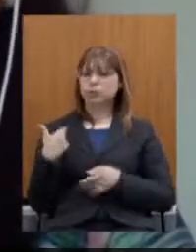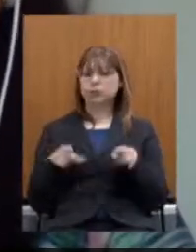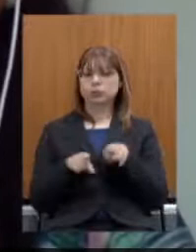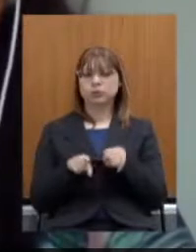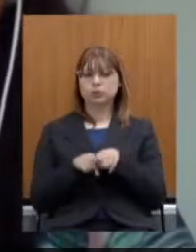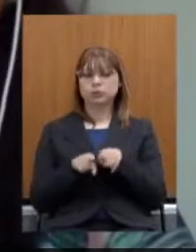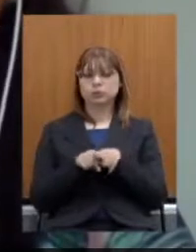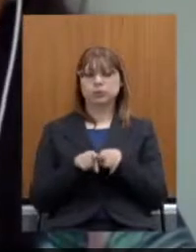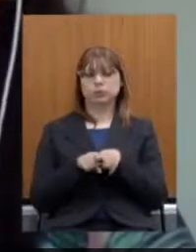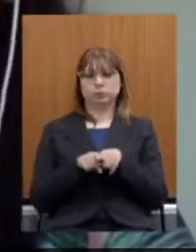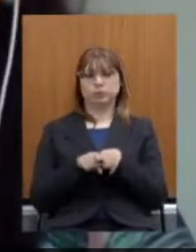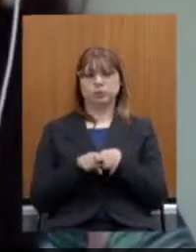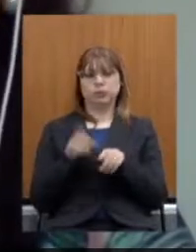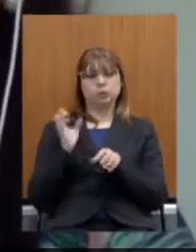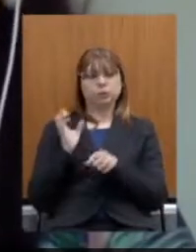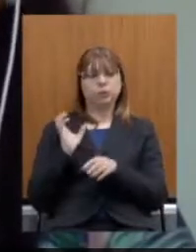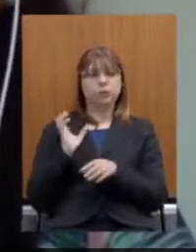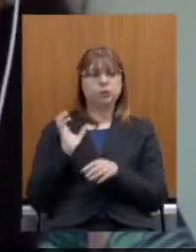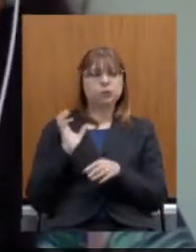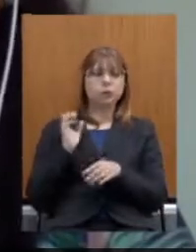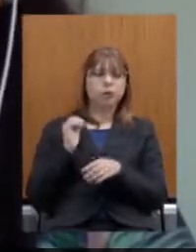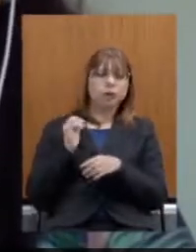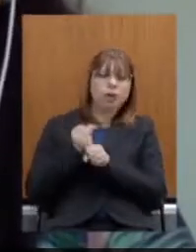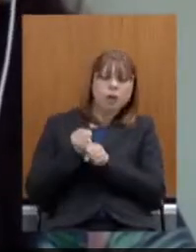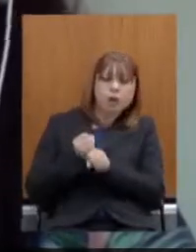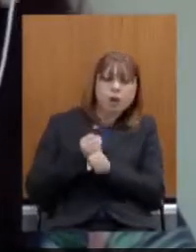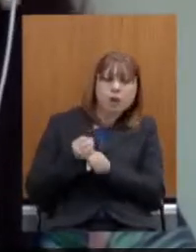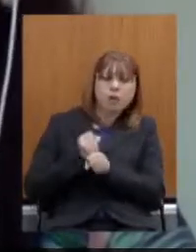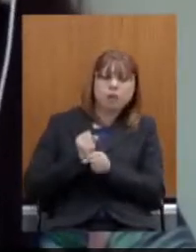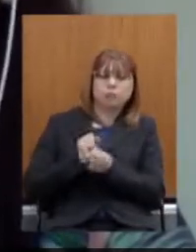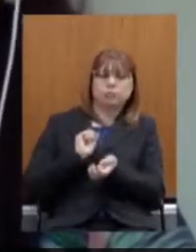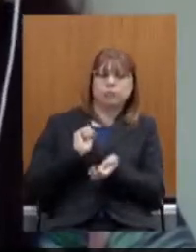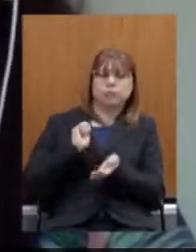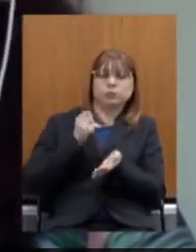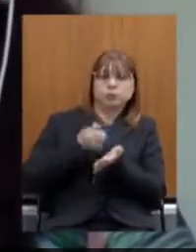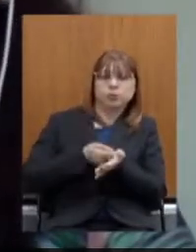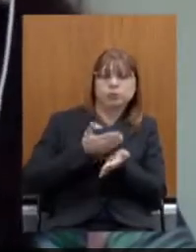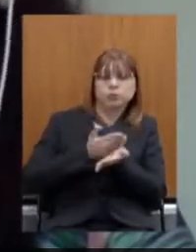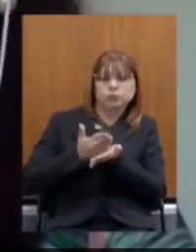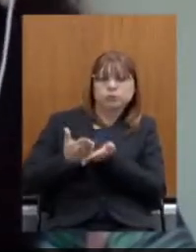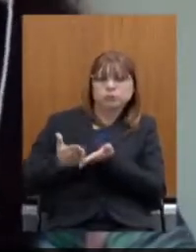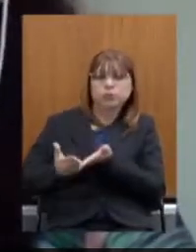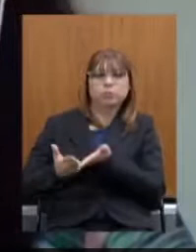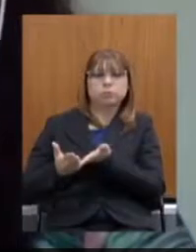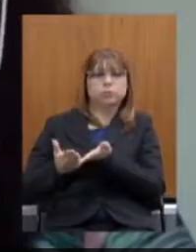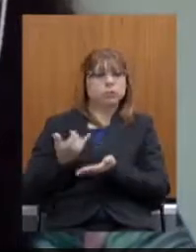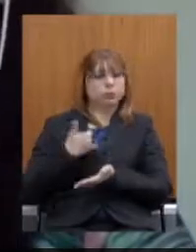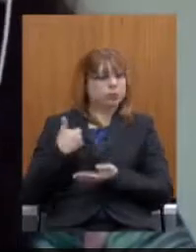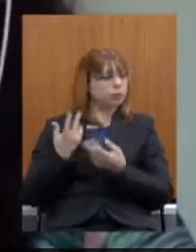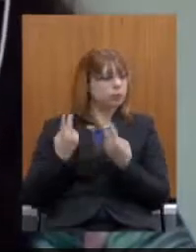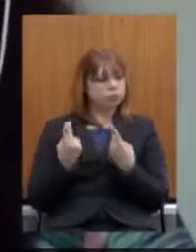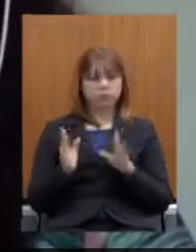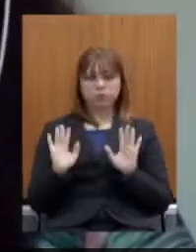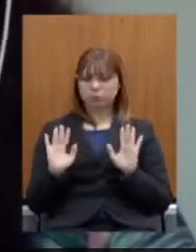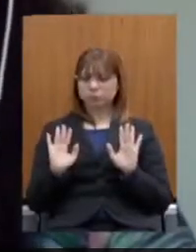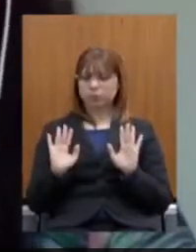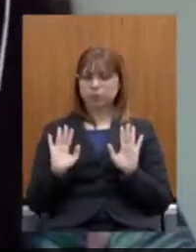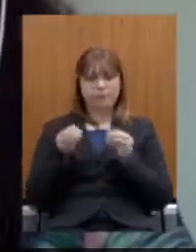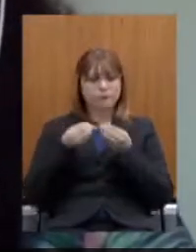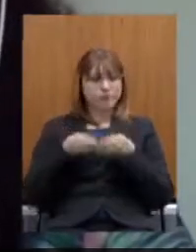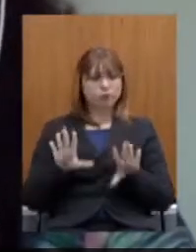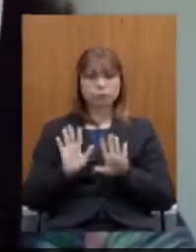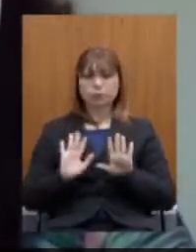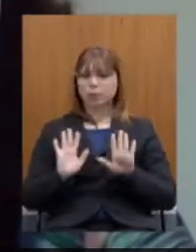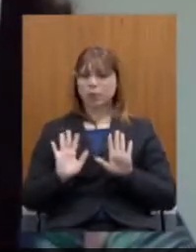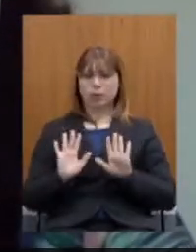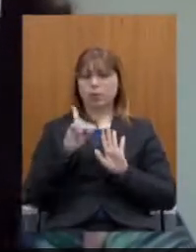contribuição para homens e mulheres tal como é hoje, sem prejuízo de nenhum direito, porque o que